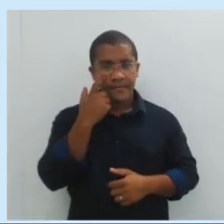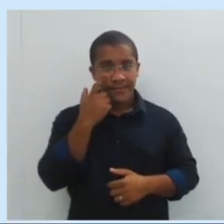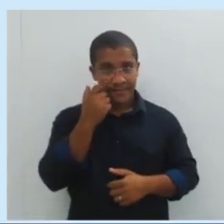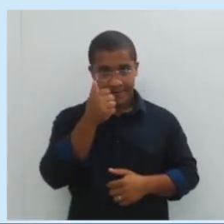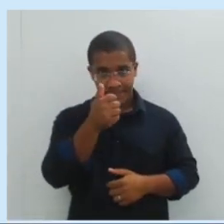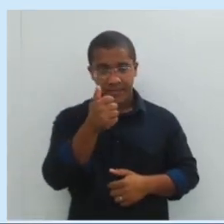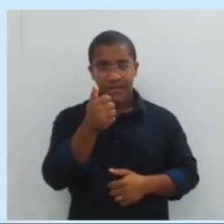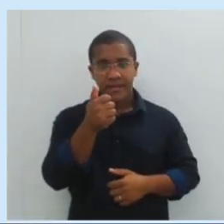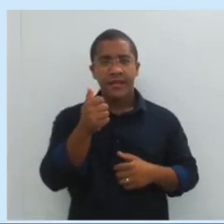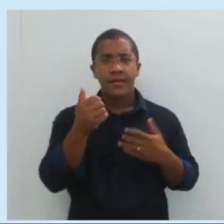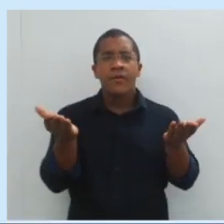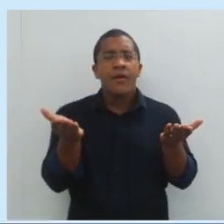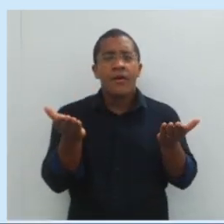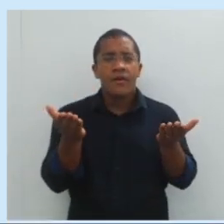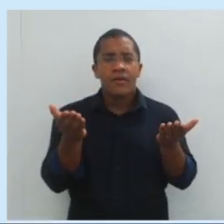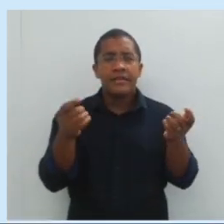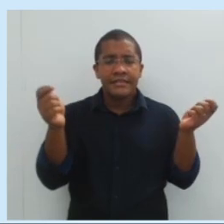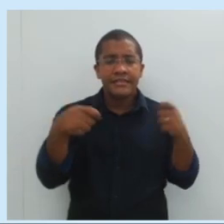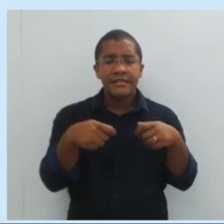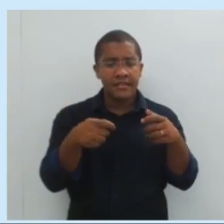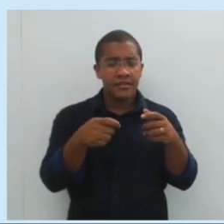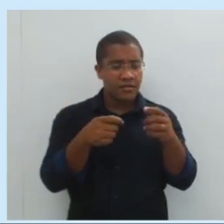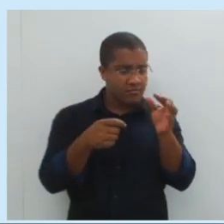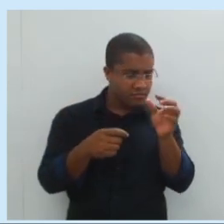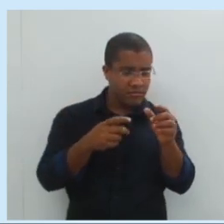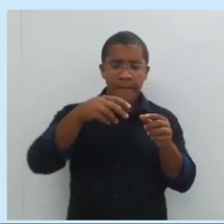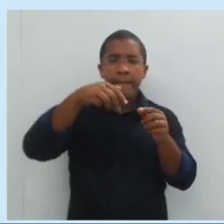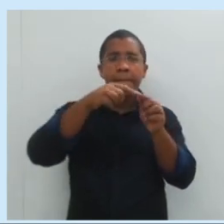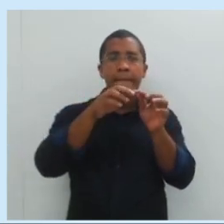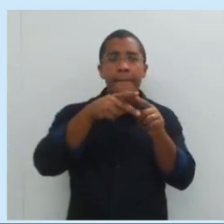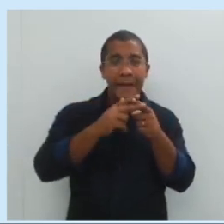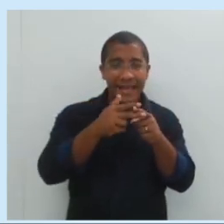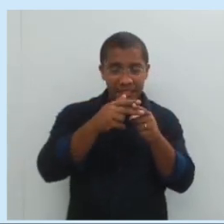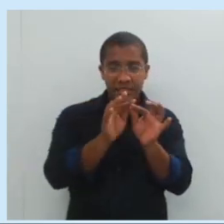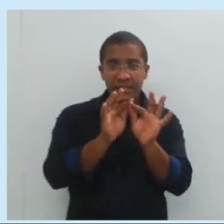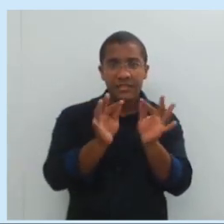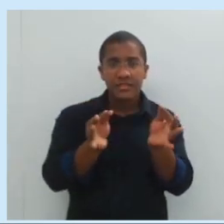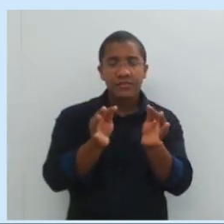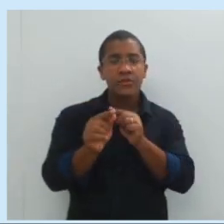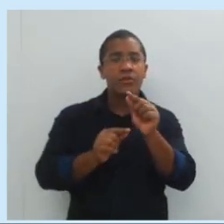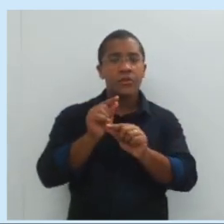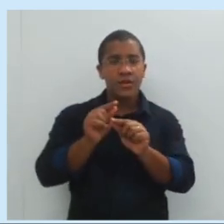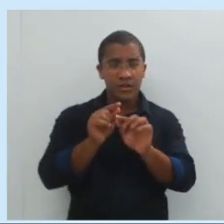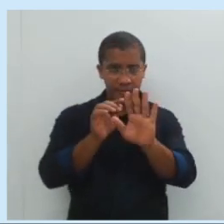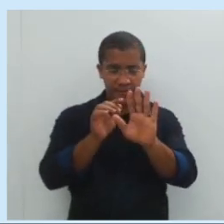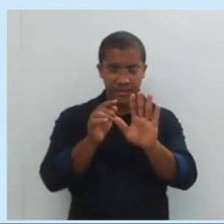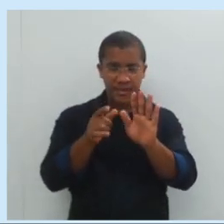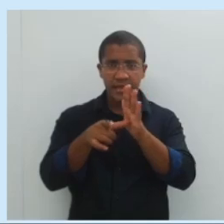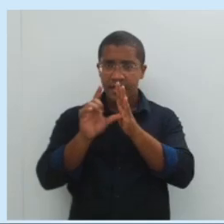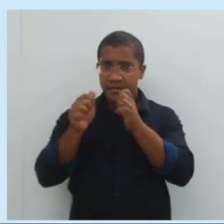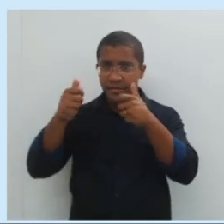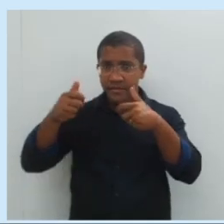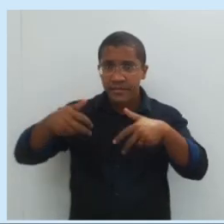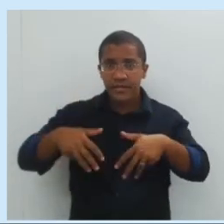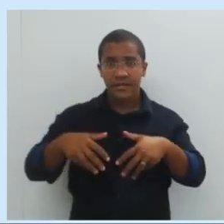Vamos saber quais são as partes que formam uma máquina simples. Antes de falar das máquinas, as